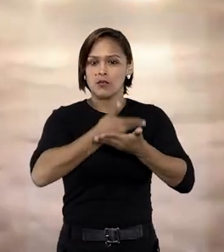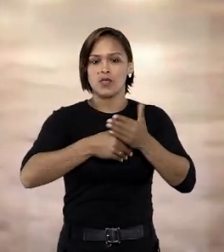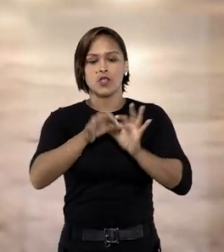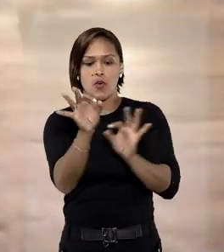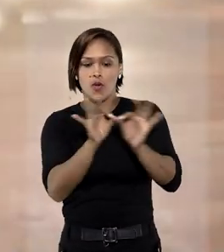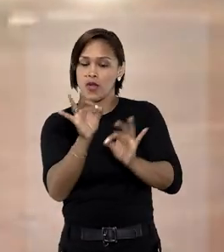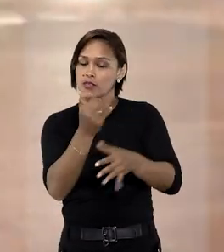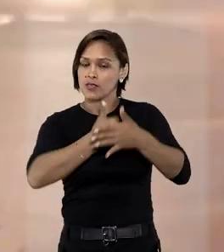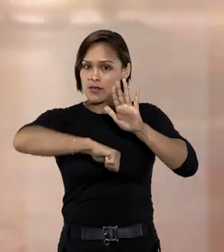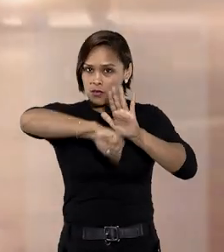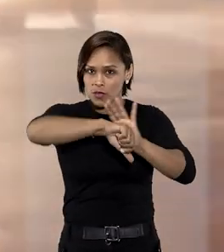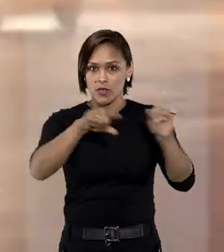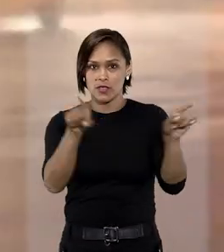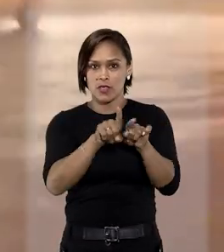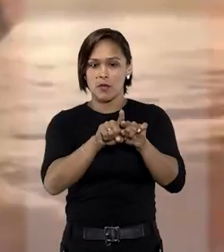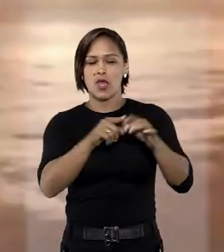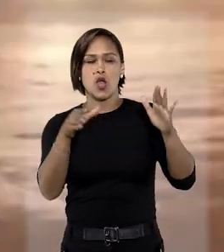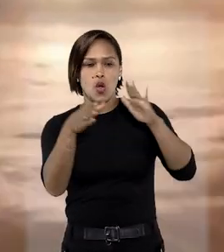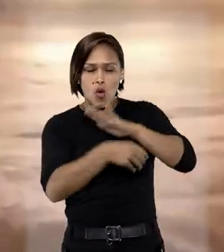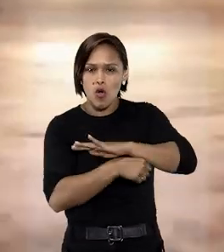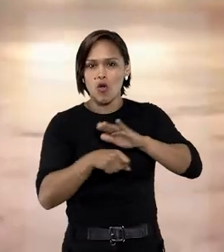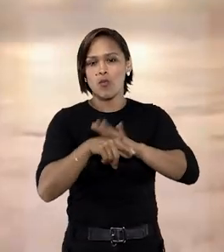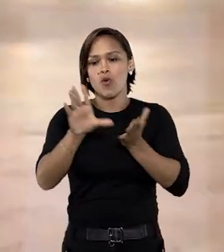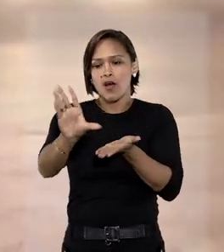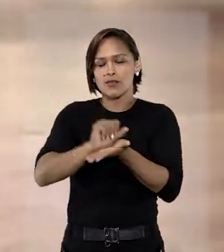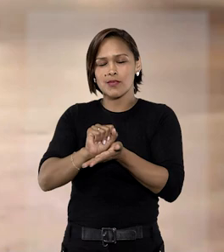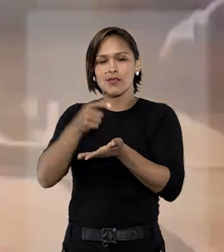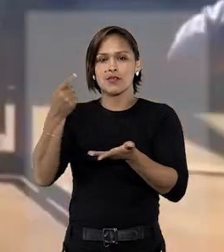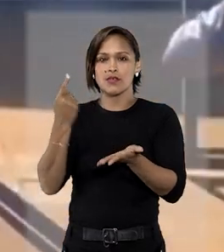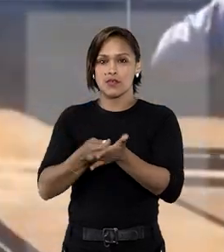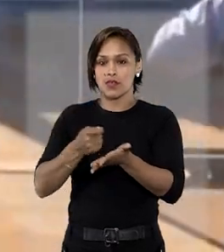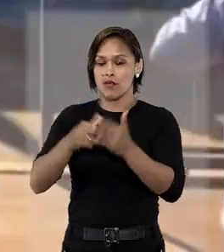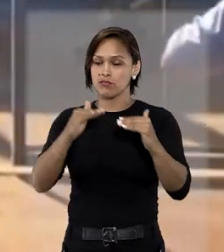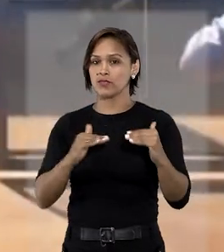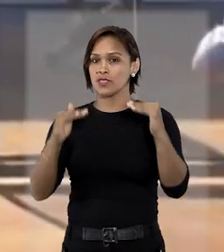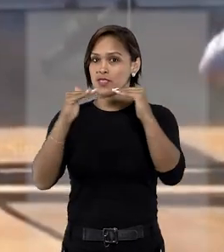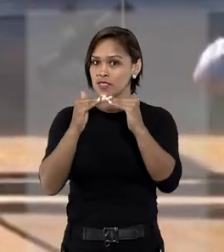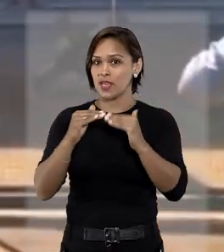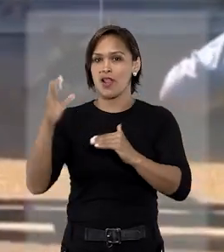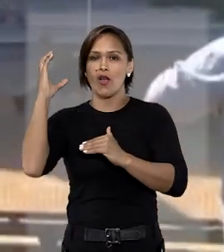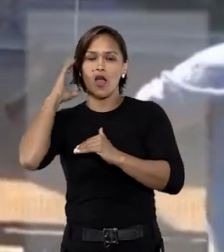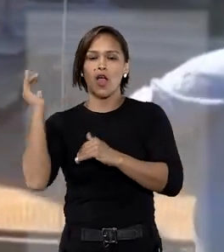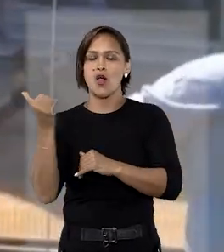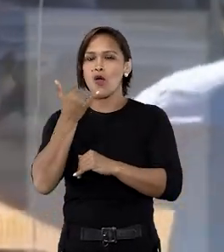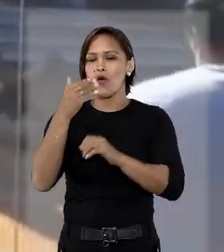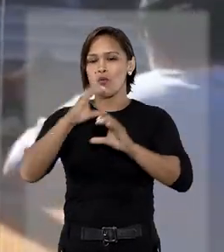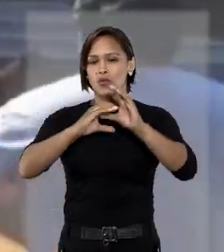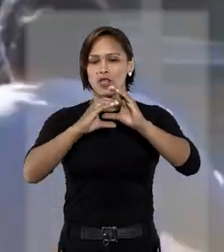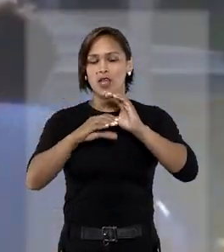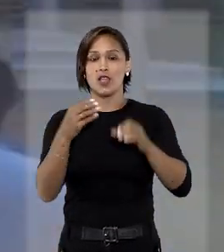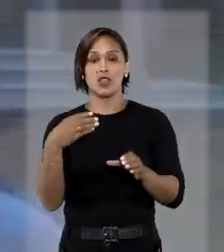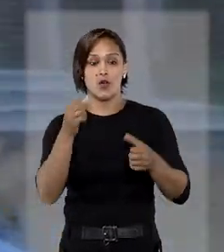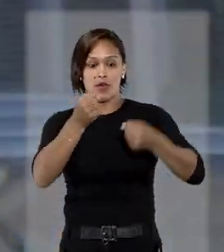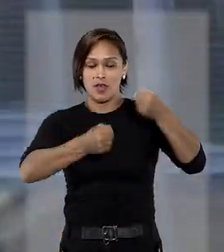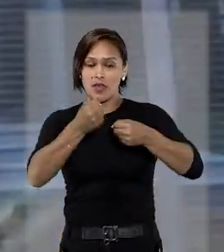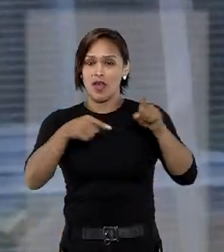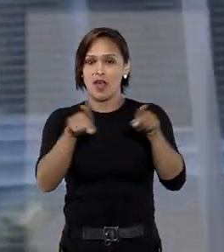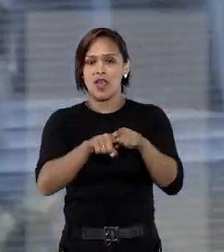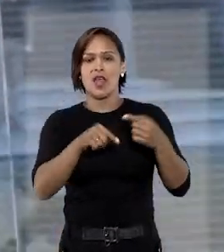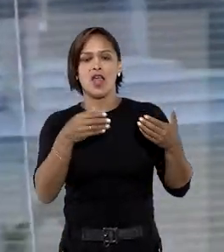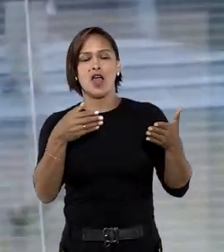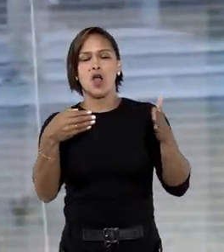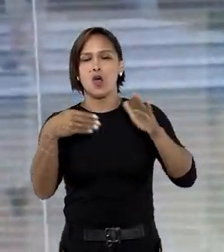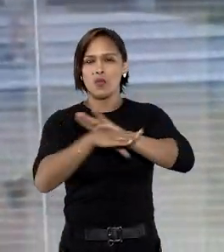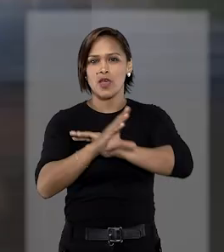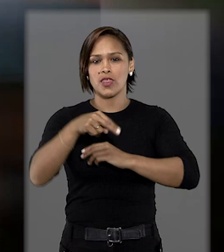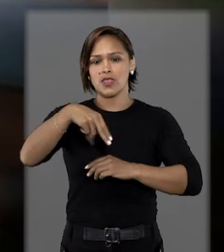organização criminosa, contrabando, receptação e instalação de radiocomunicador em veículo. A Operação Nepsis,